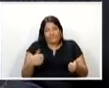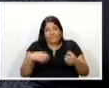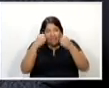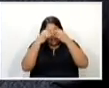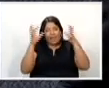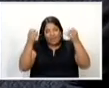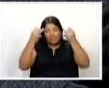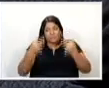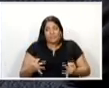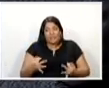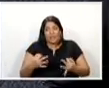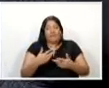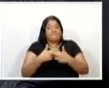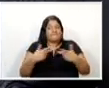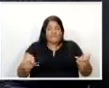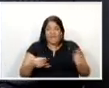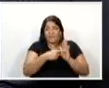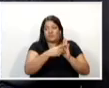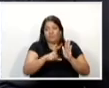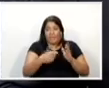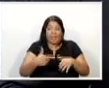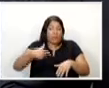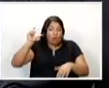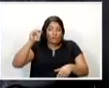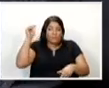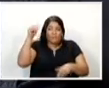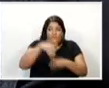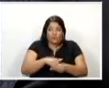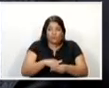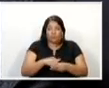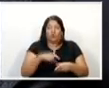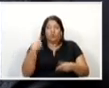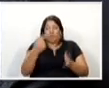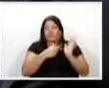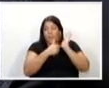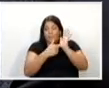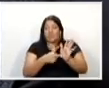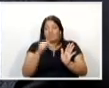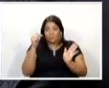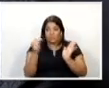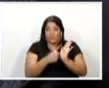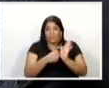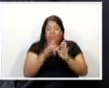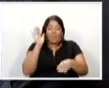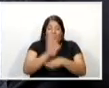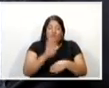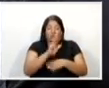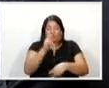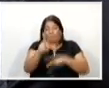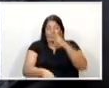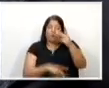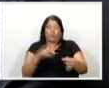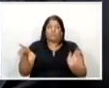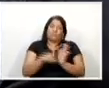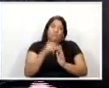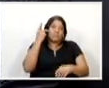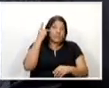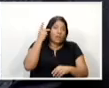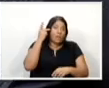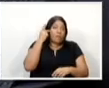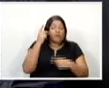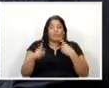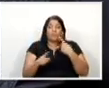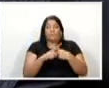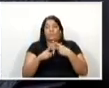inúmeros projetos que foram votados ontem, nós apresentamos esse aqui em prol da população paulistana, no